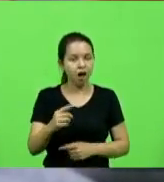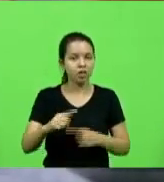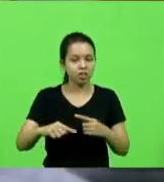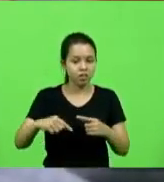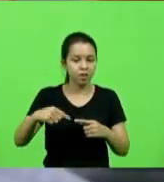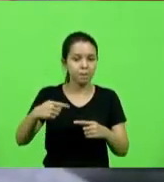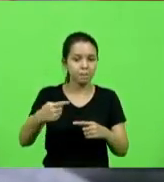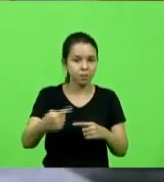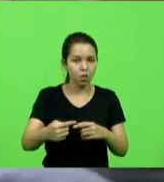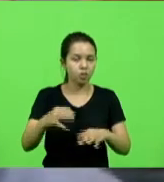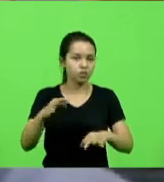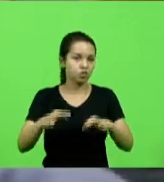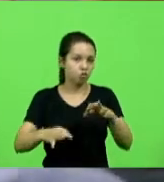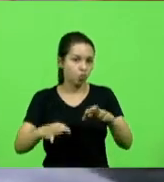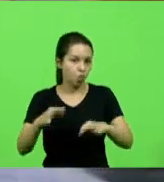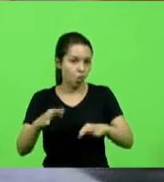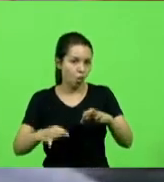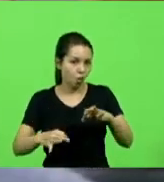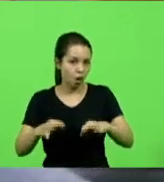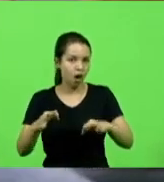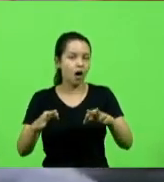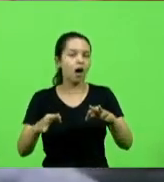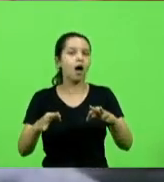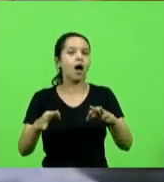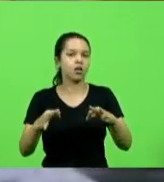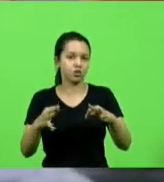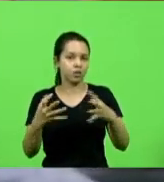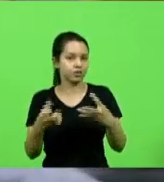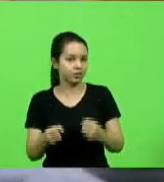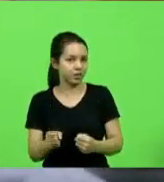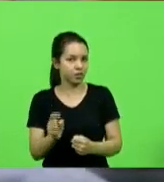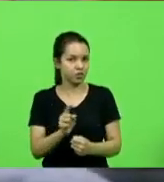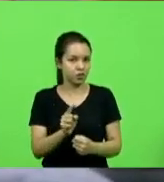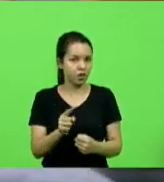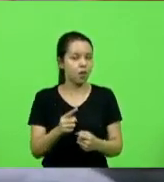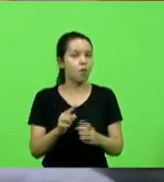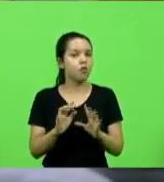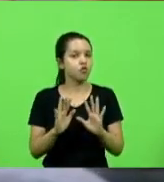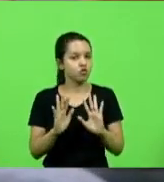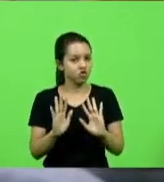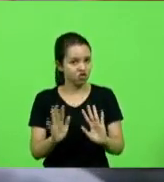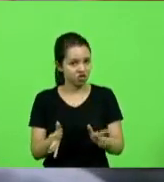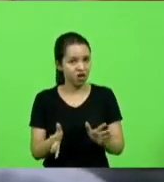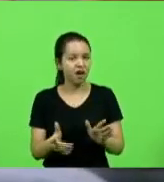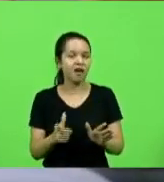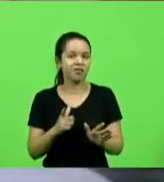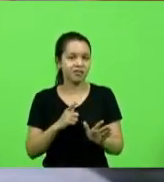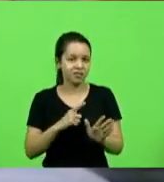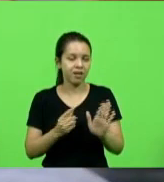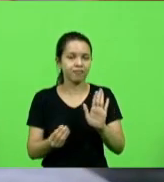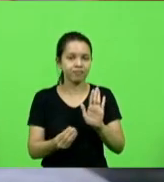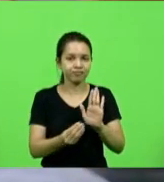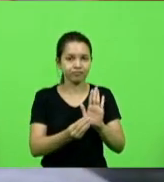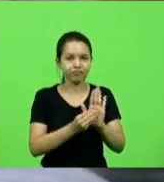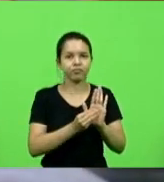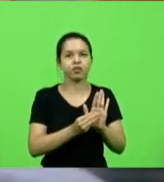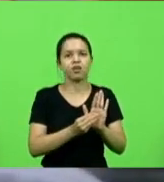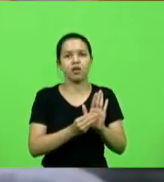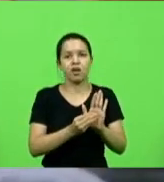julgado o mérito, porque já existe súmula disso. Nenhum parlamentar